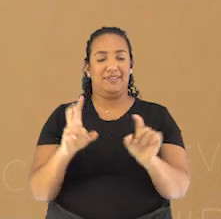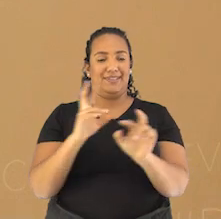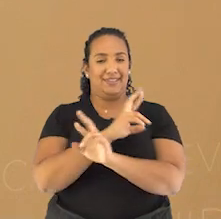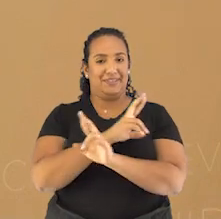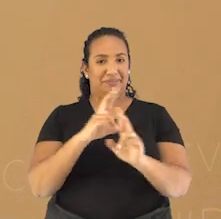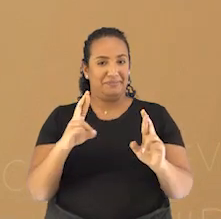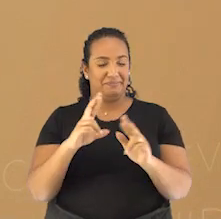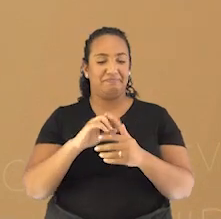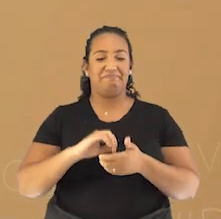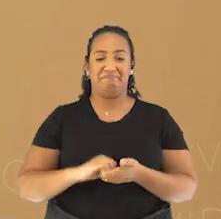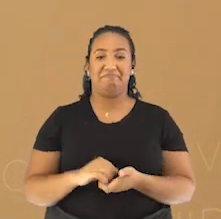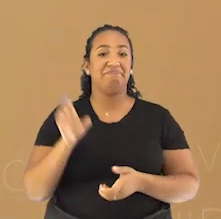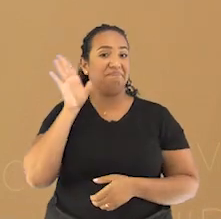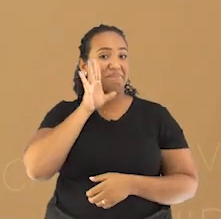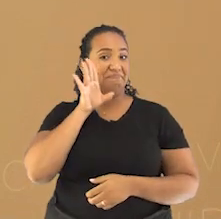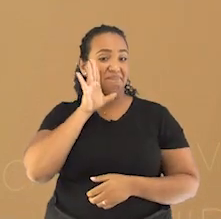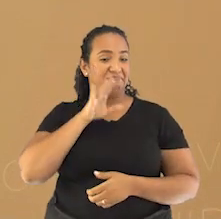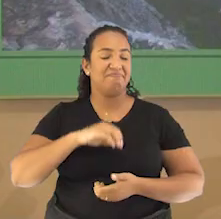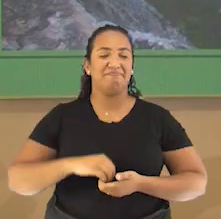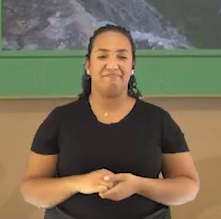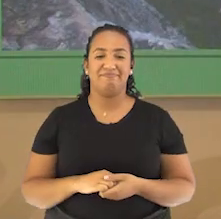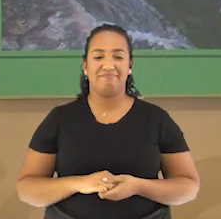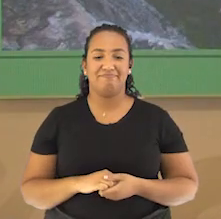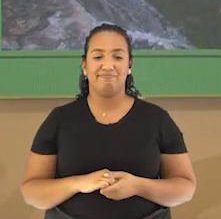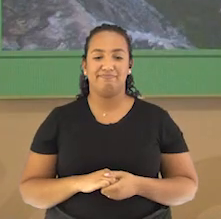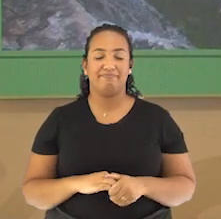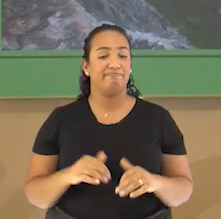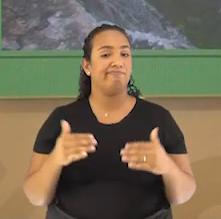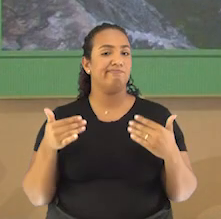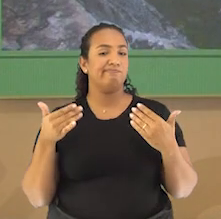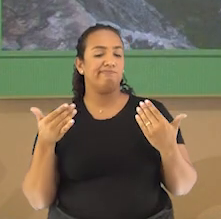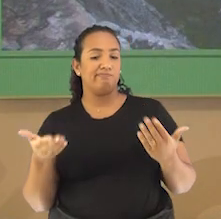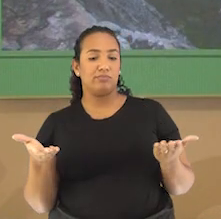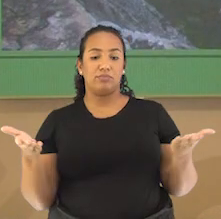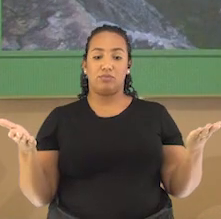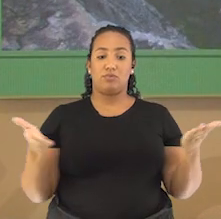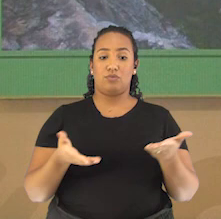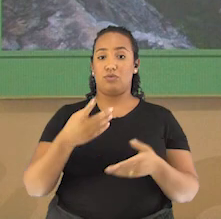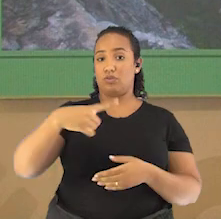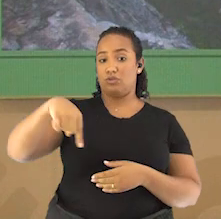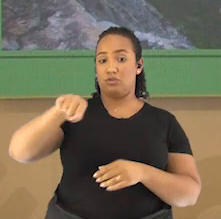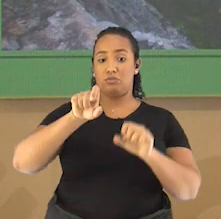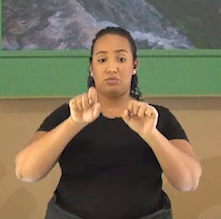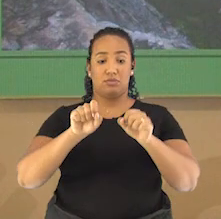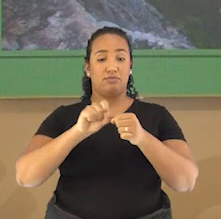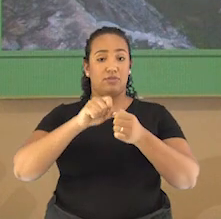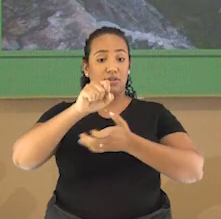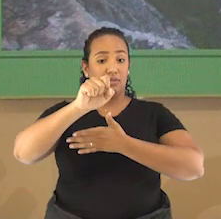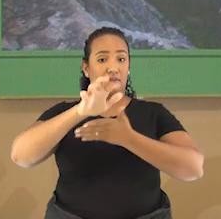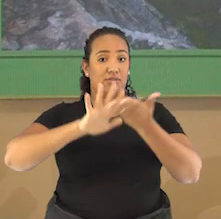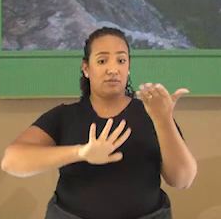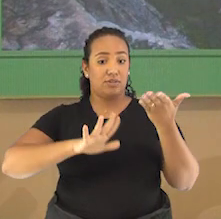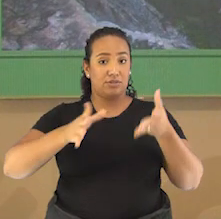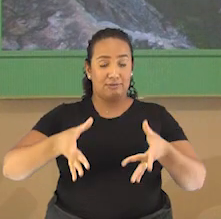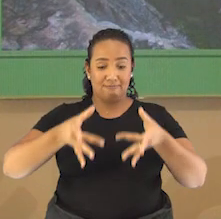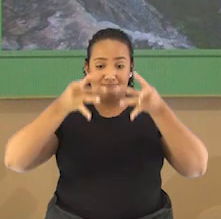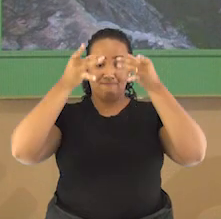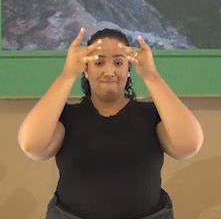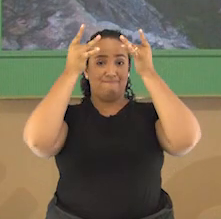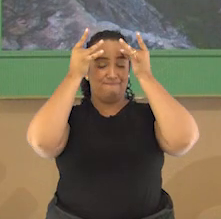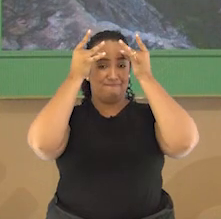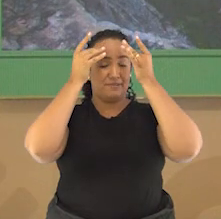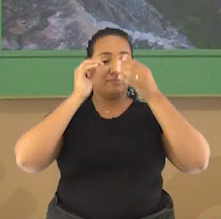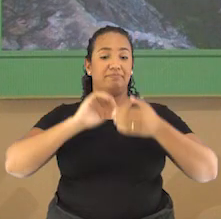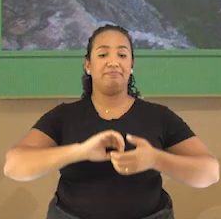relações. Bacana pensarmos nisso, né? Bem, e agora que tal fazermos uma atividade para fixarmos melhor os nossos